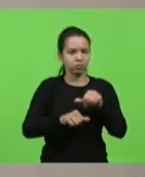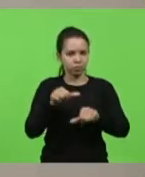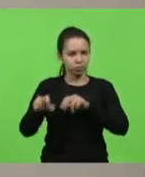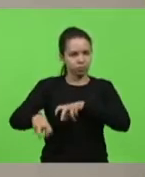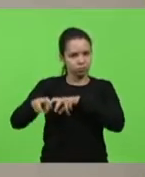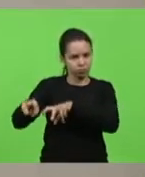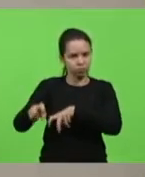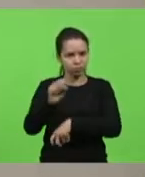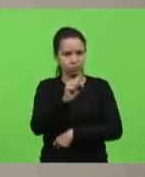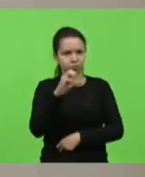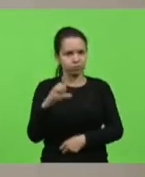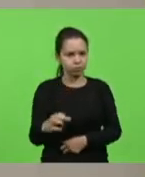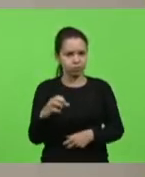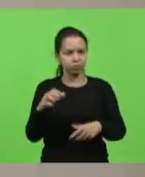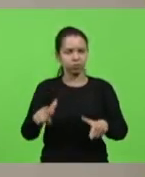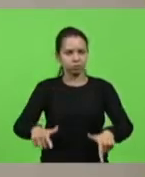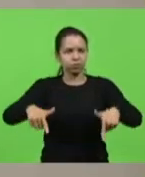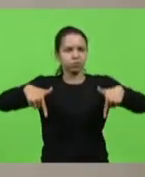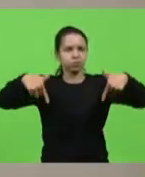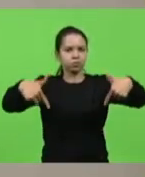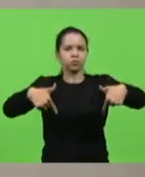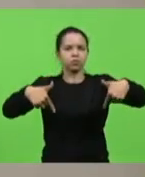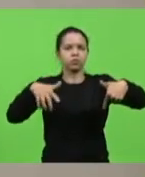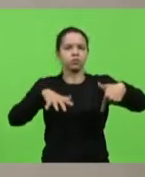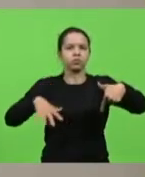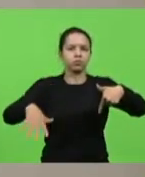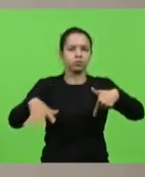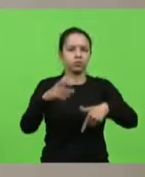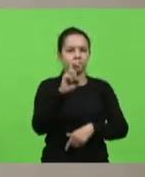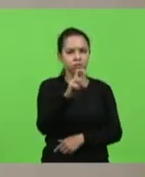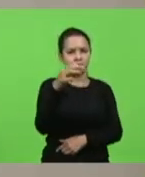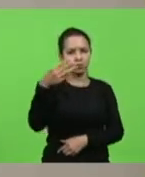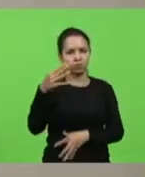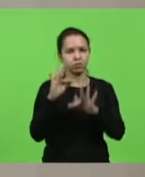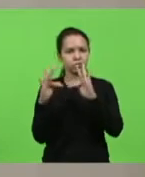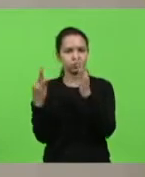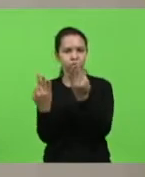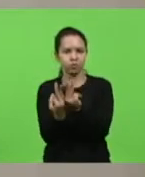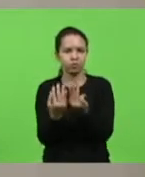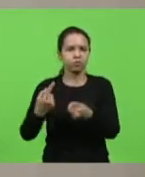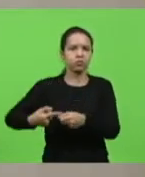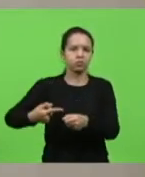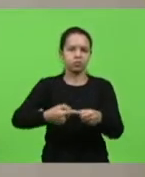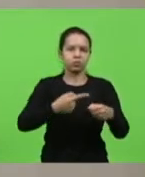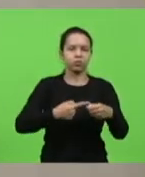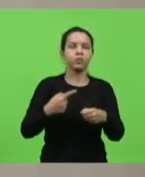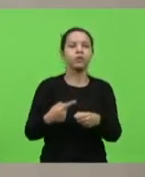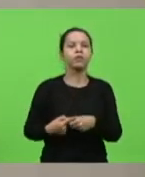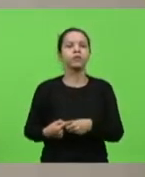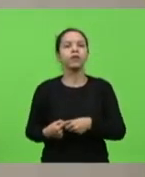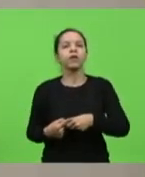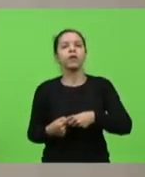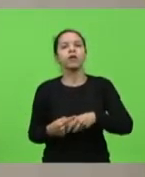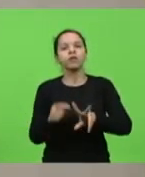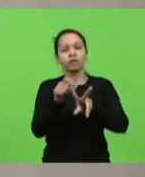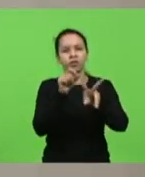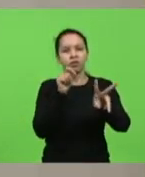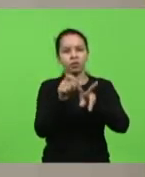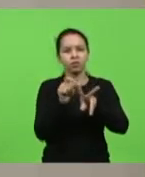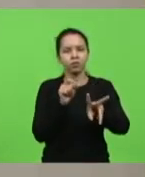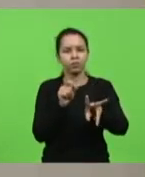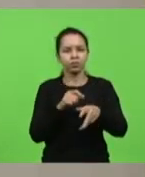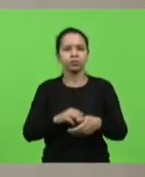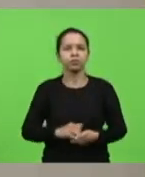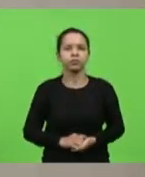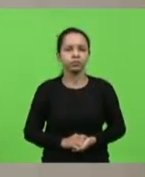pela entrega de título de domínio para 53 famílias do município de Vidal Ramos. Em discussão. Não havendo